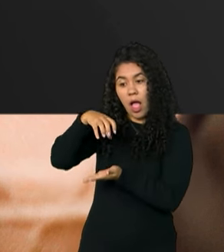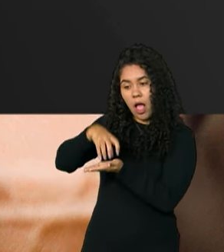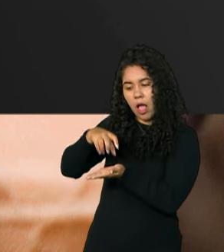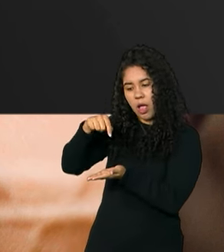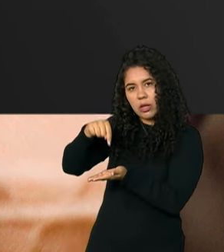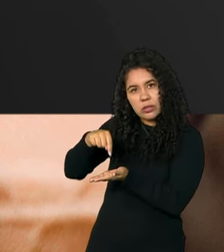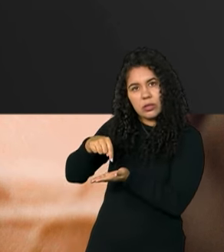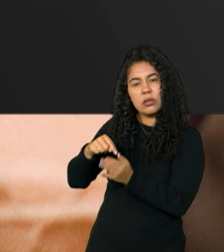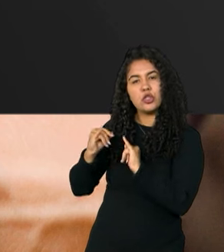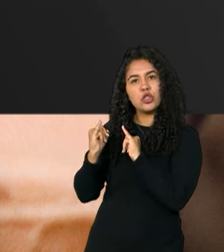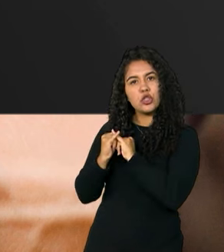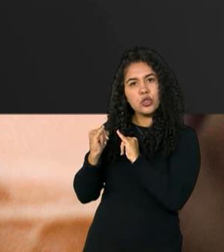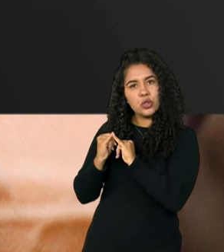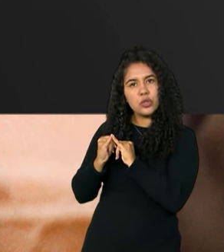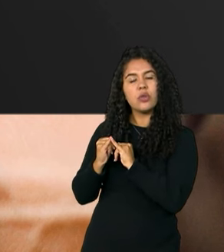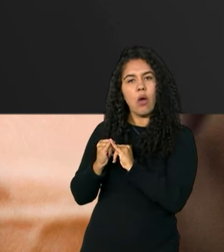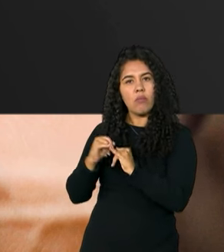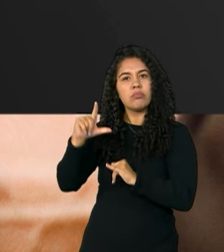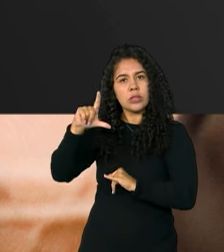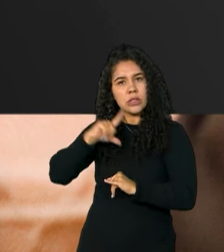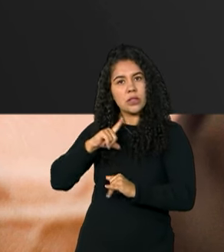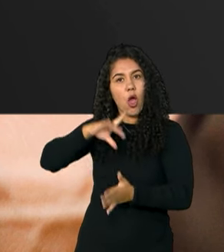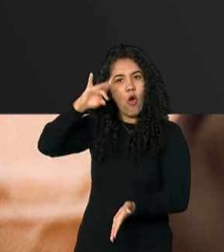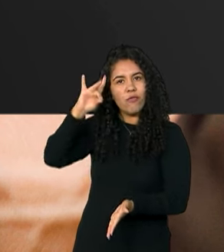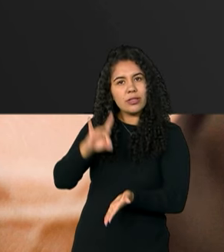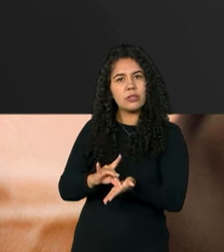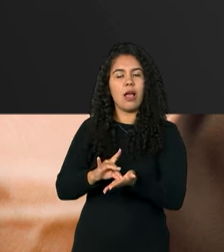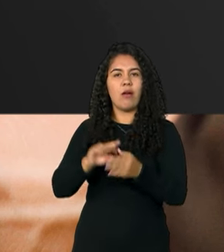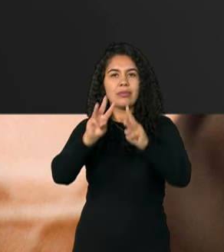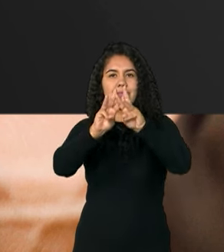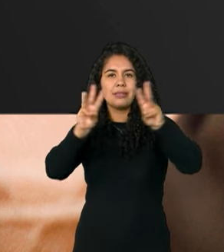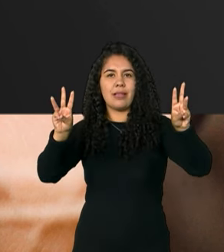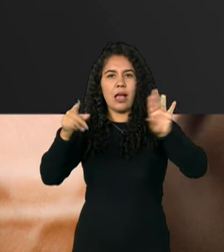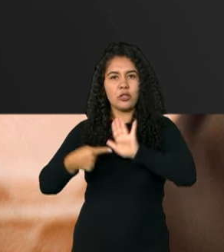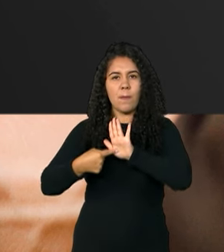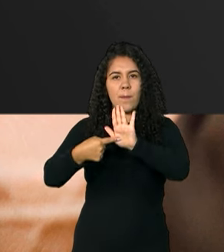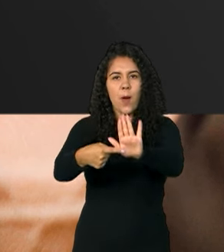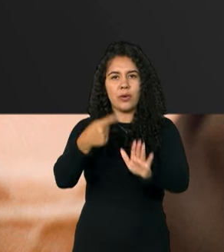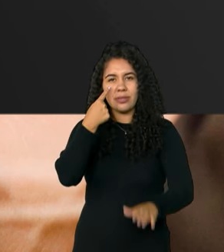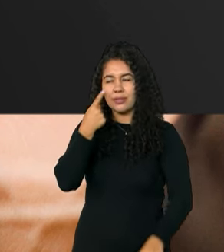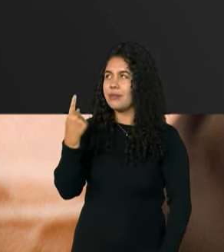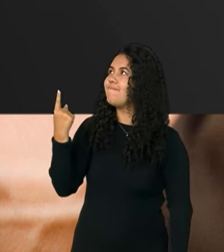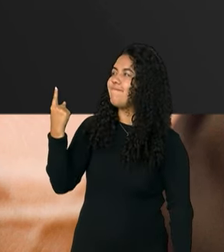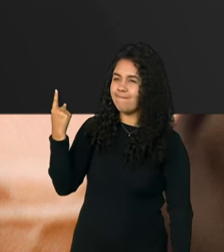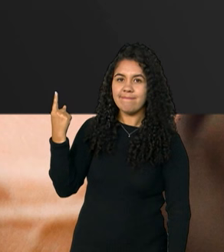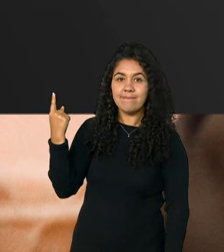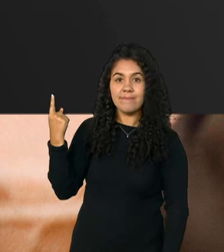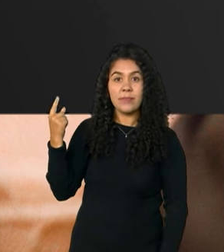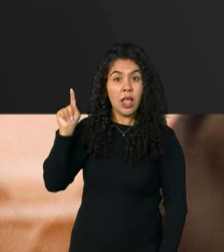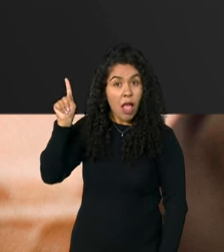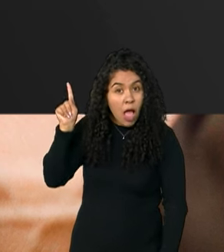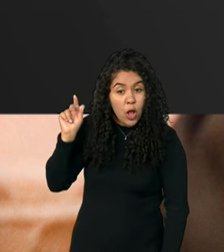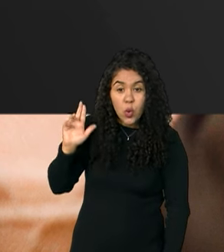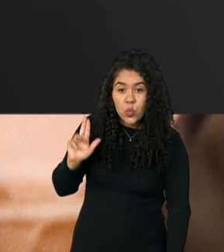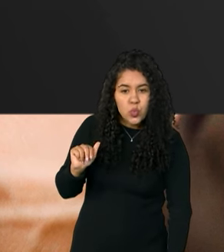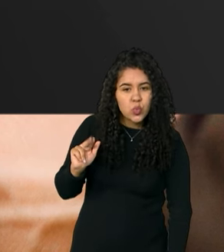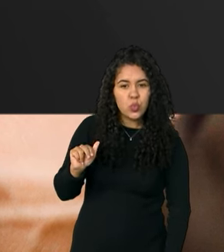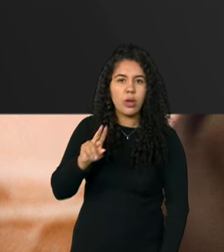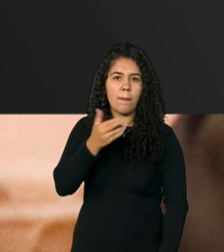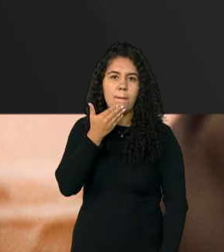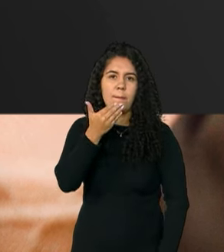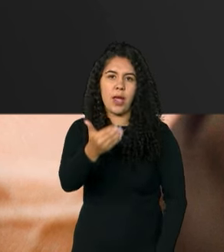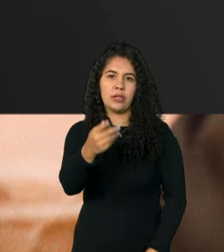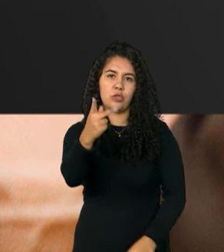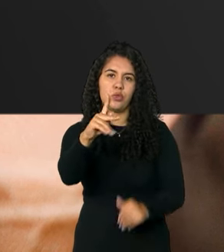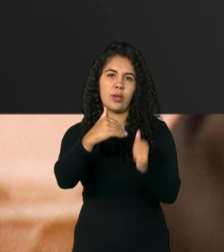aparece no sistema de valores a receber é que pode te contatar. E ela nunca vai pedir a